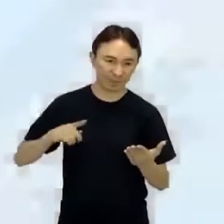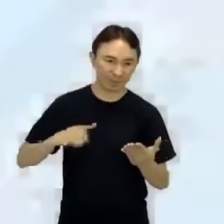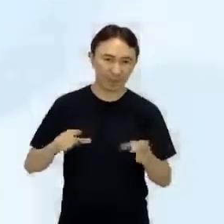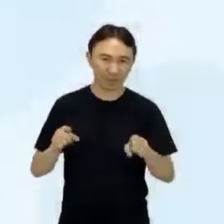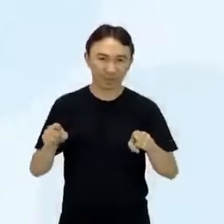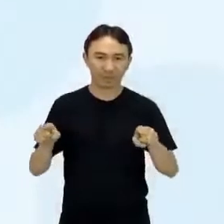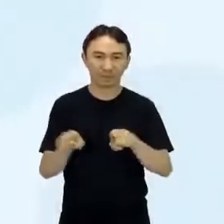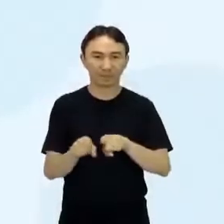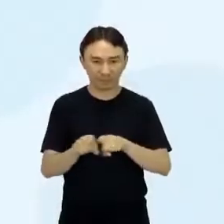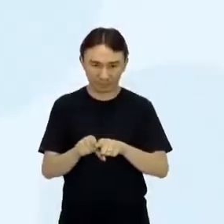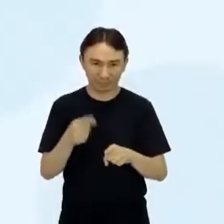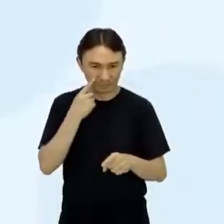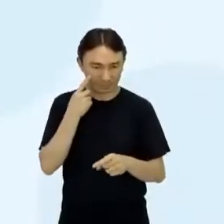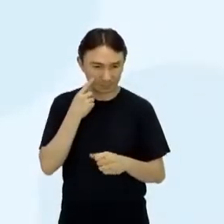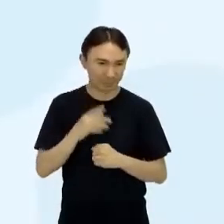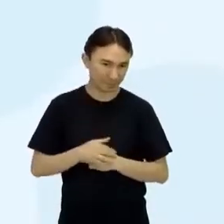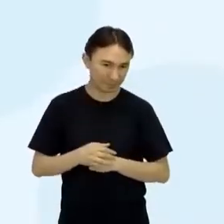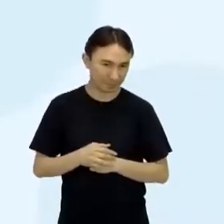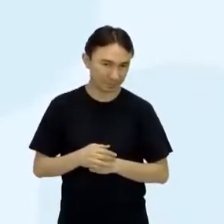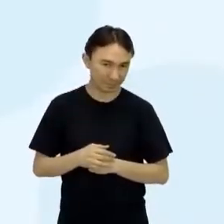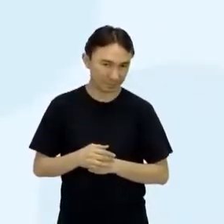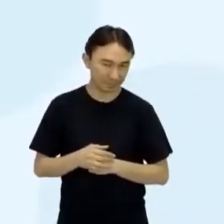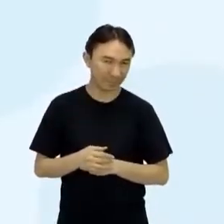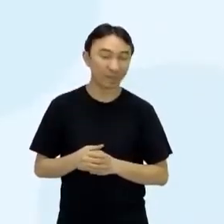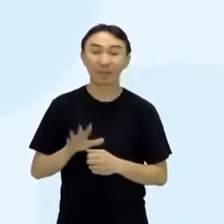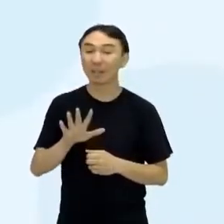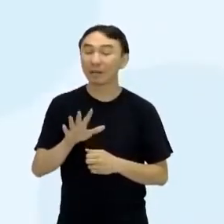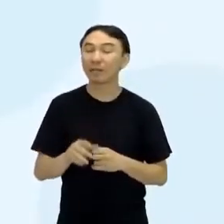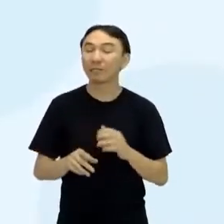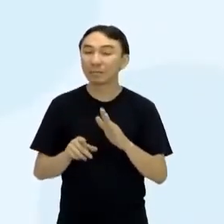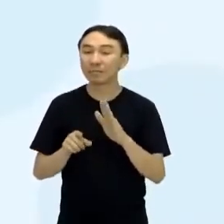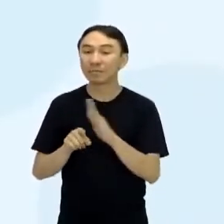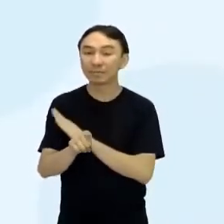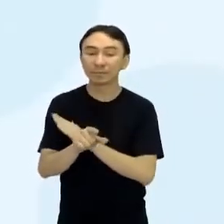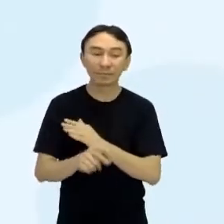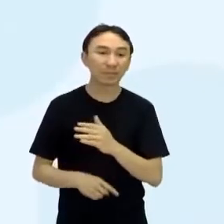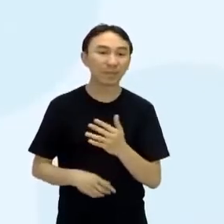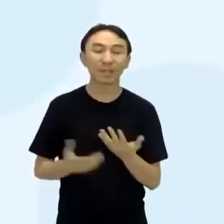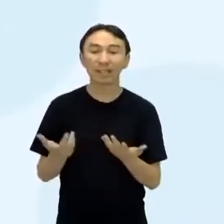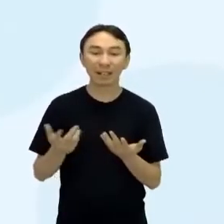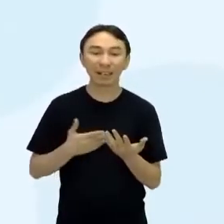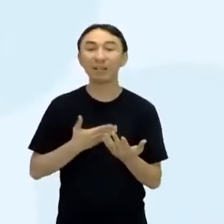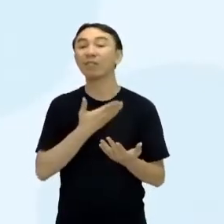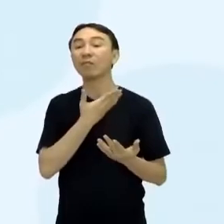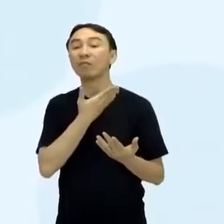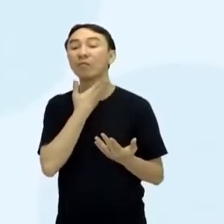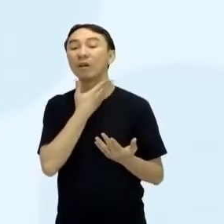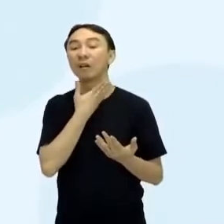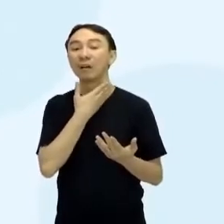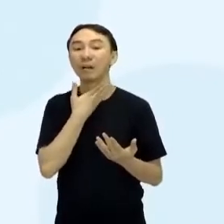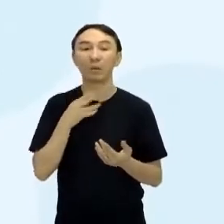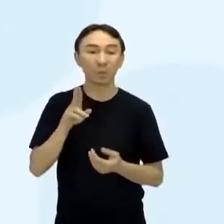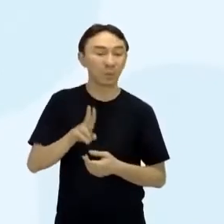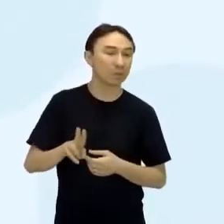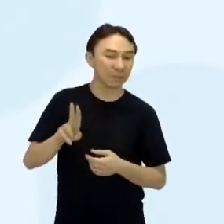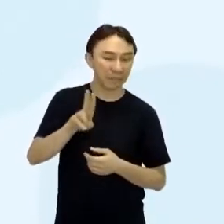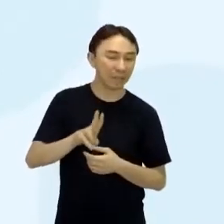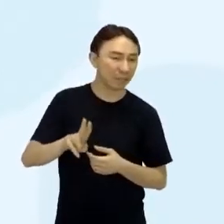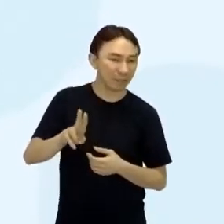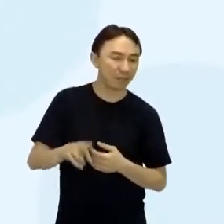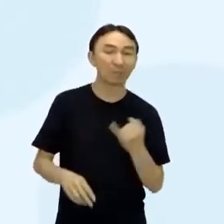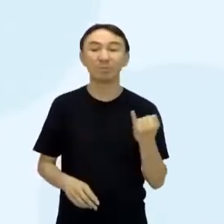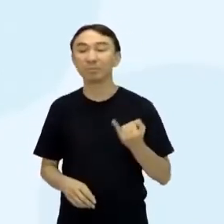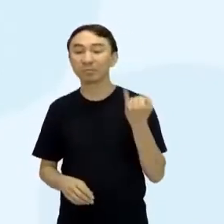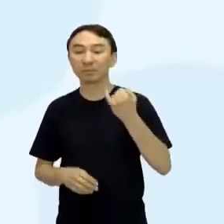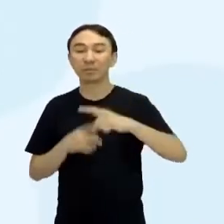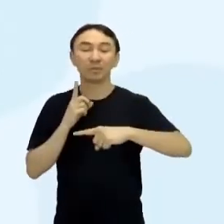questão de citações que nós vimos ontem. Qual a importância da utilização de vozes, né? Essas vozes que aparecem tanto na